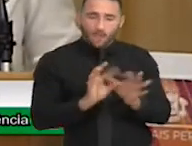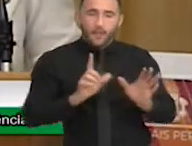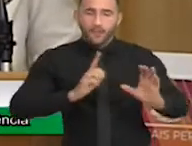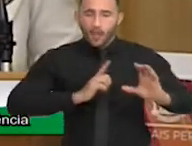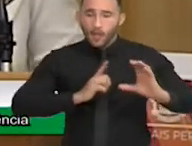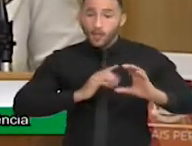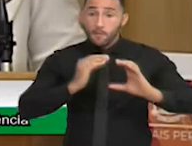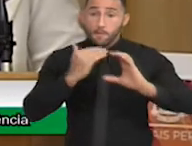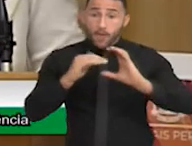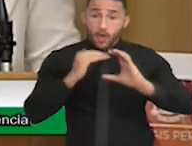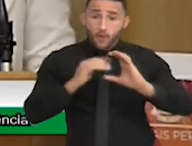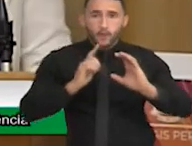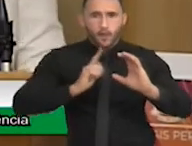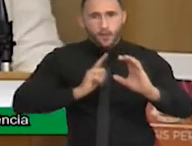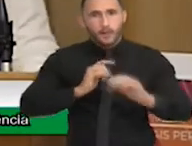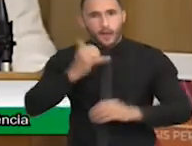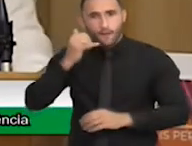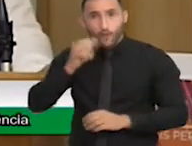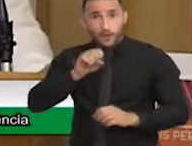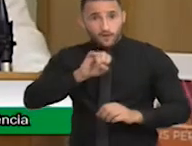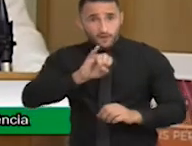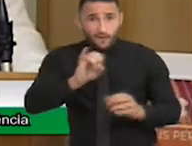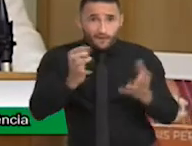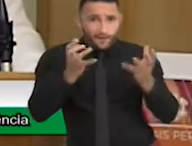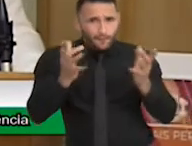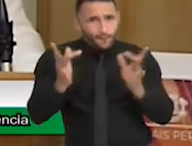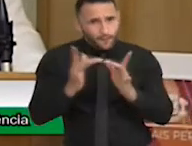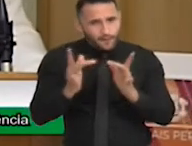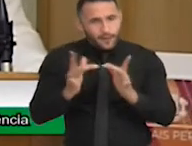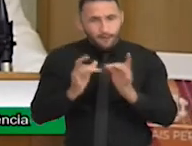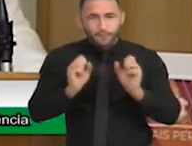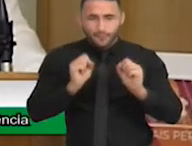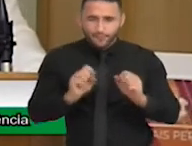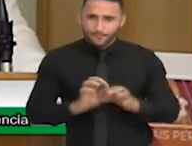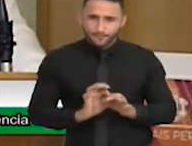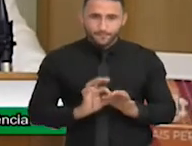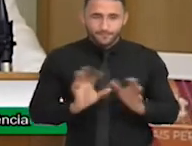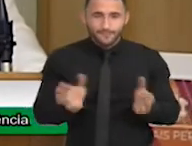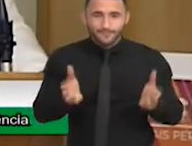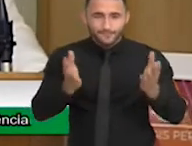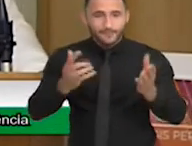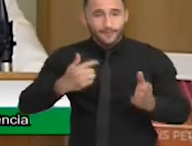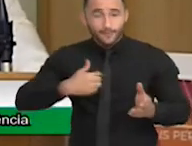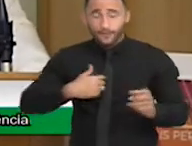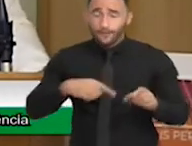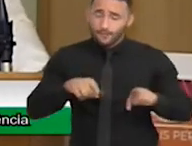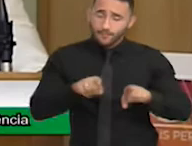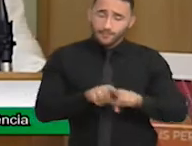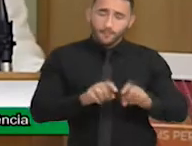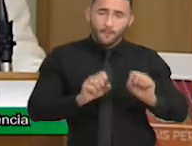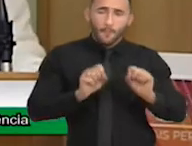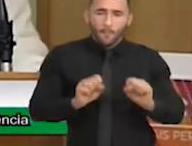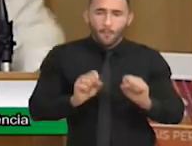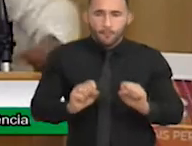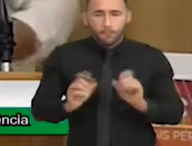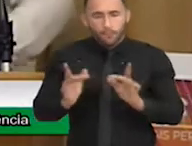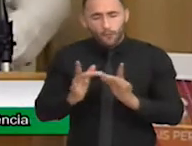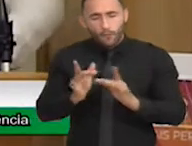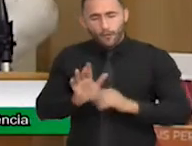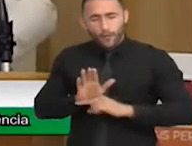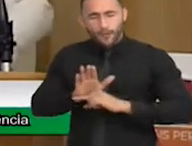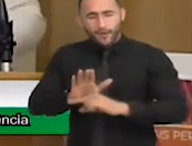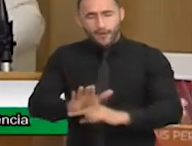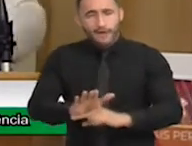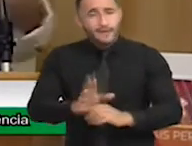o telefone, caso vocês queiram falar lá, conversar. Eu estou à disposição também para poder ajudar e sempre,